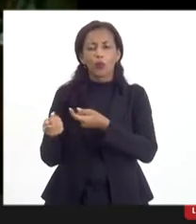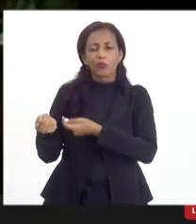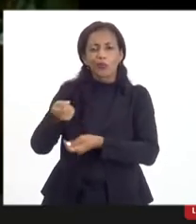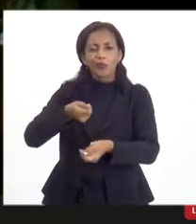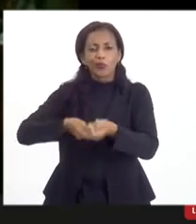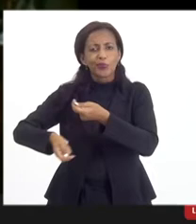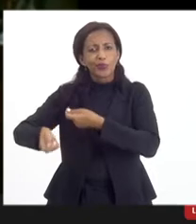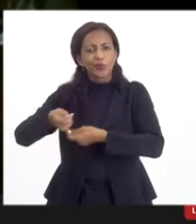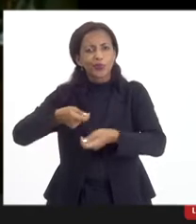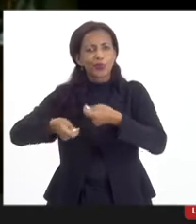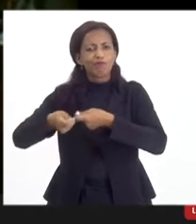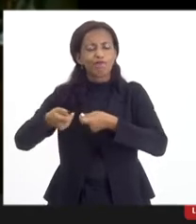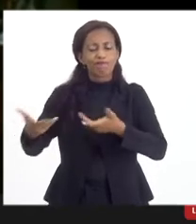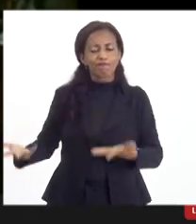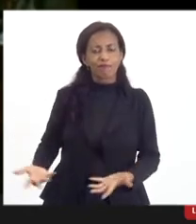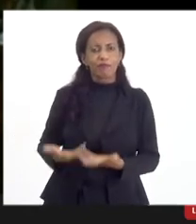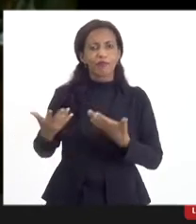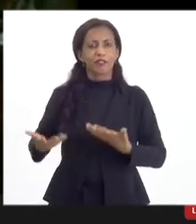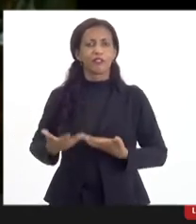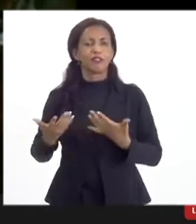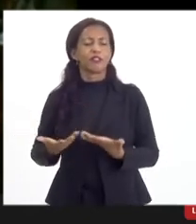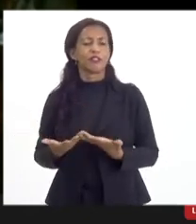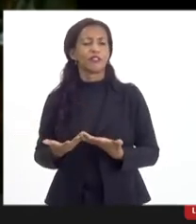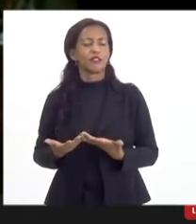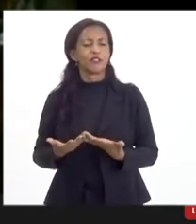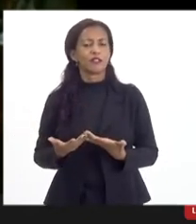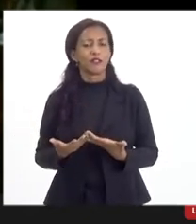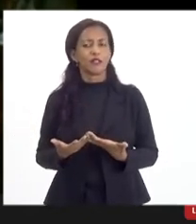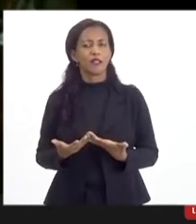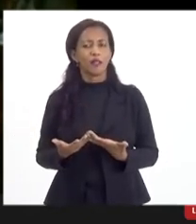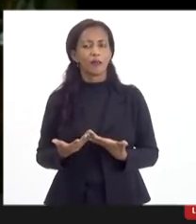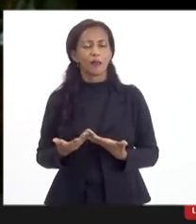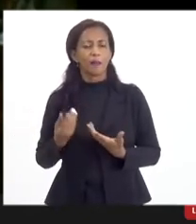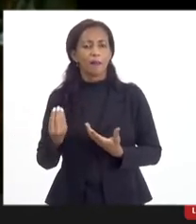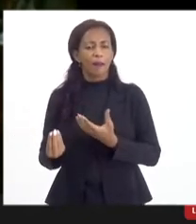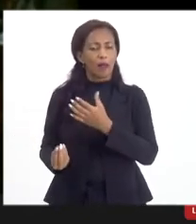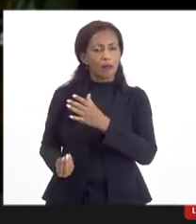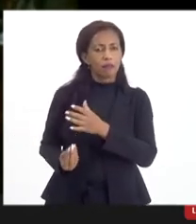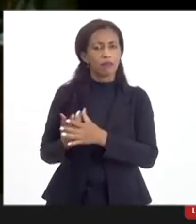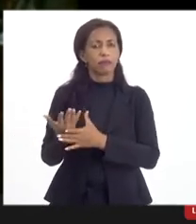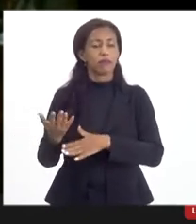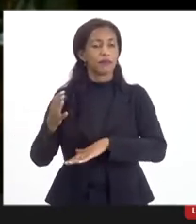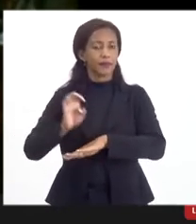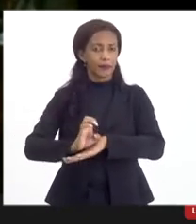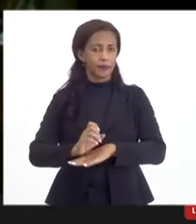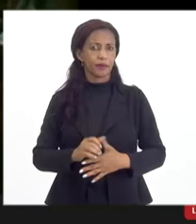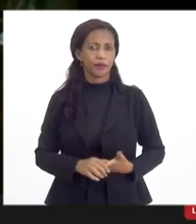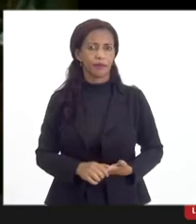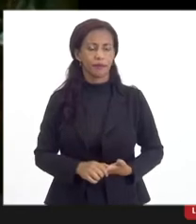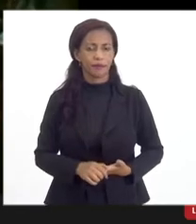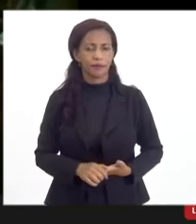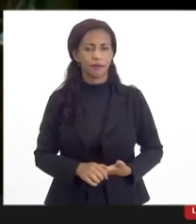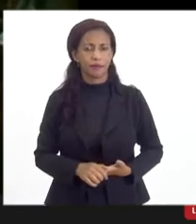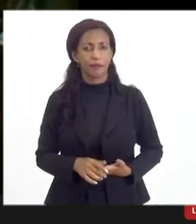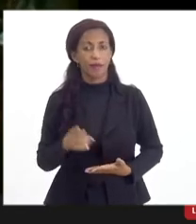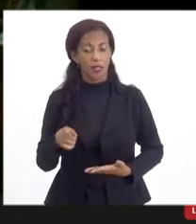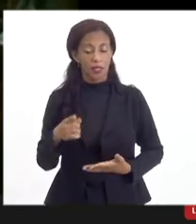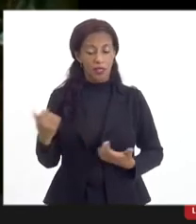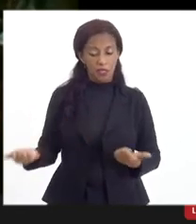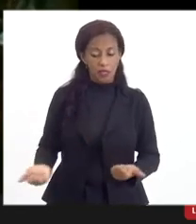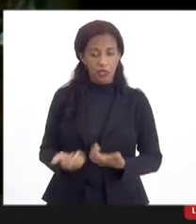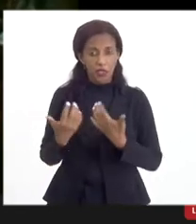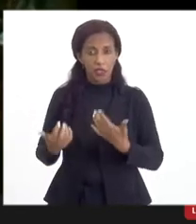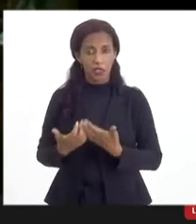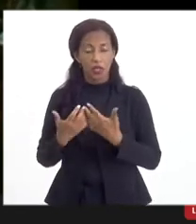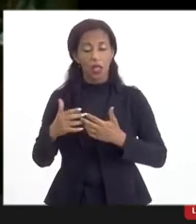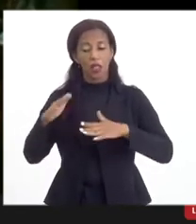nesse estímulo, vamos dizer assim, para a implantação no Estado, né? Esse estímulo, ele